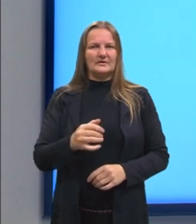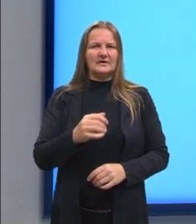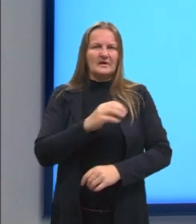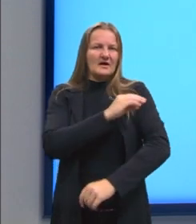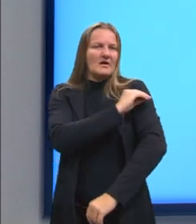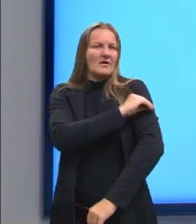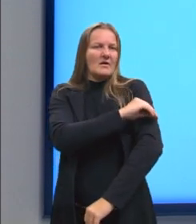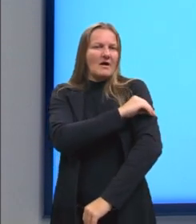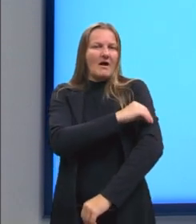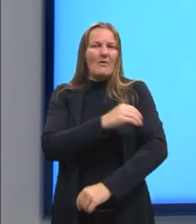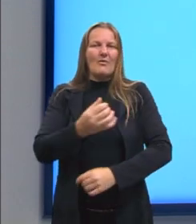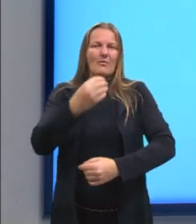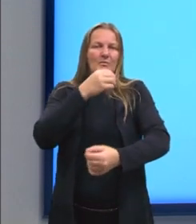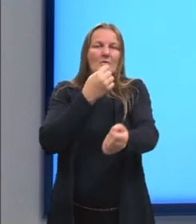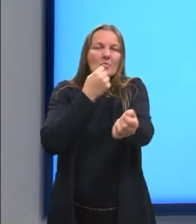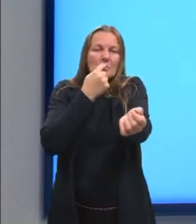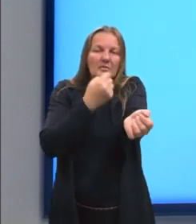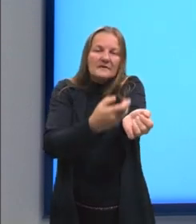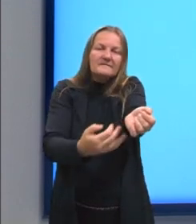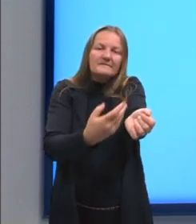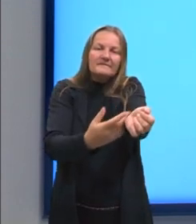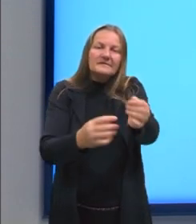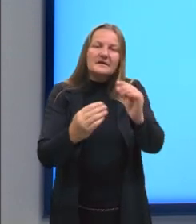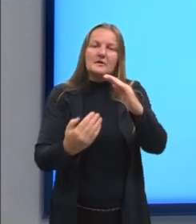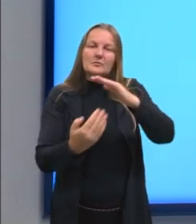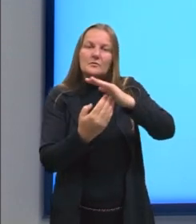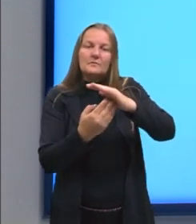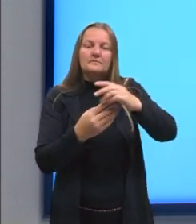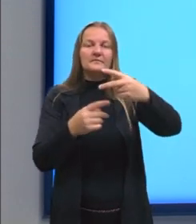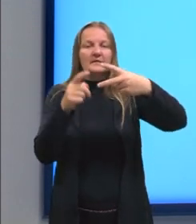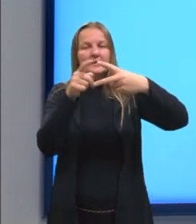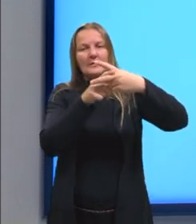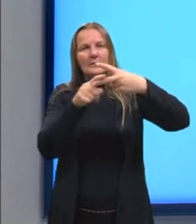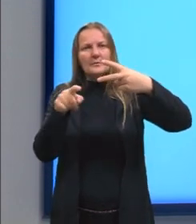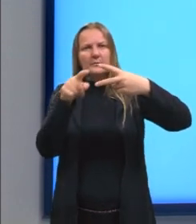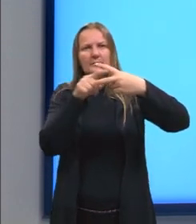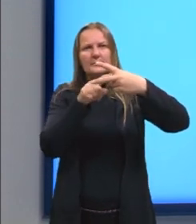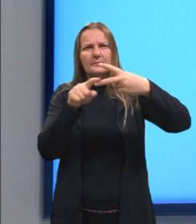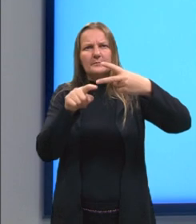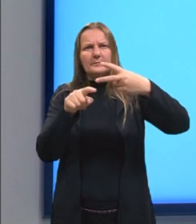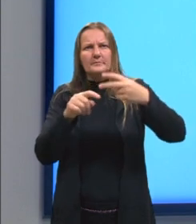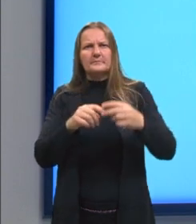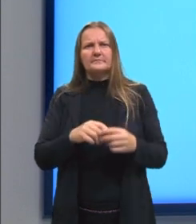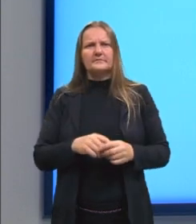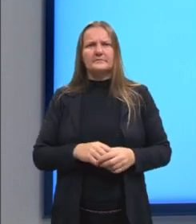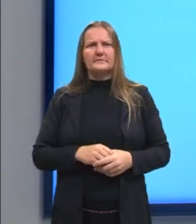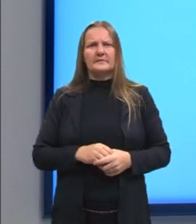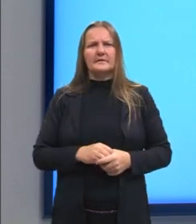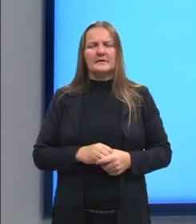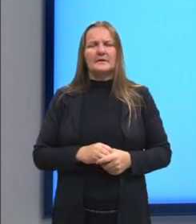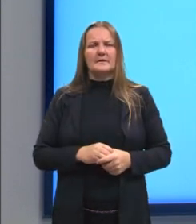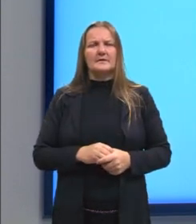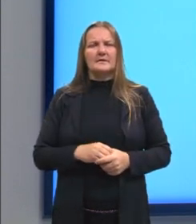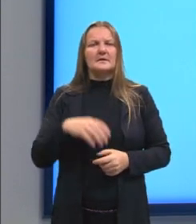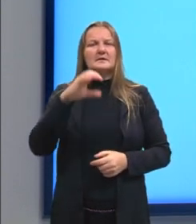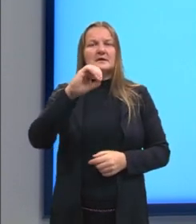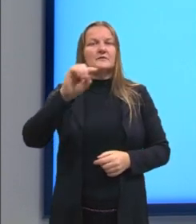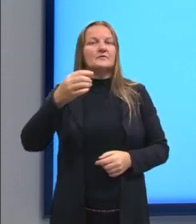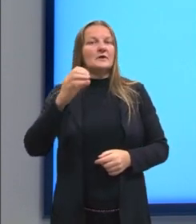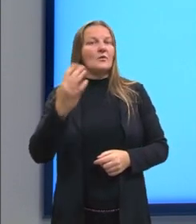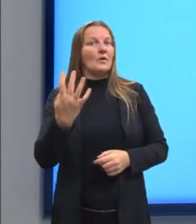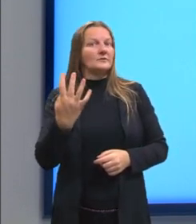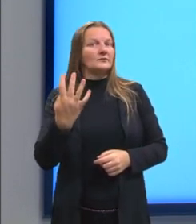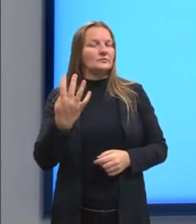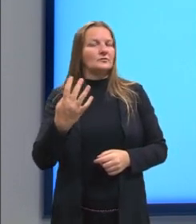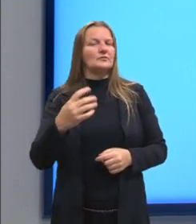aqui entra o símbolo de maior, a concentração de álcool maior do que 0,4